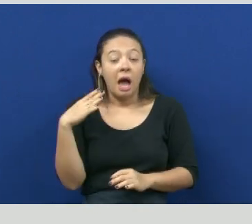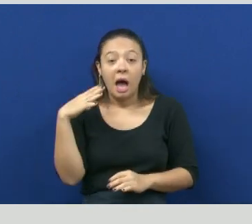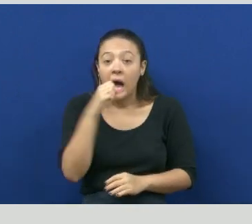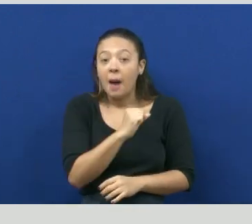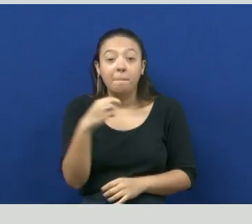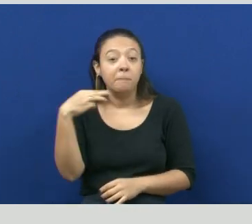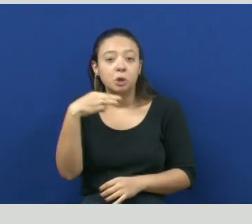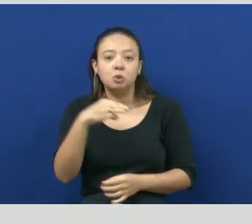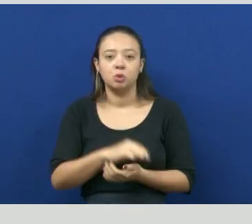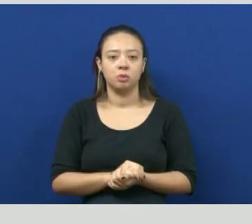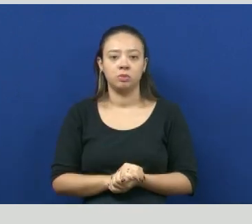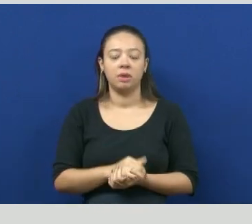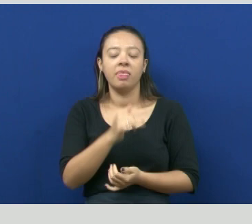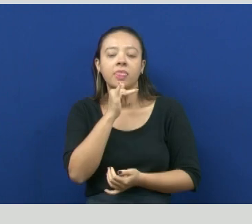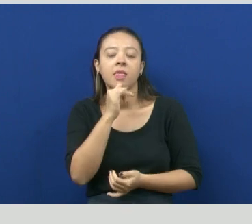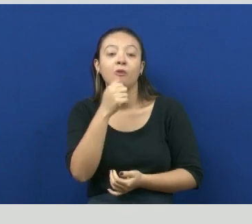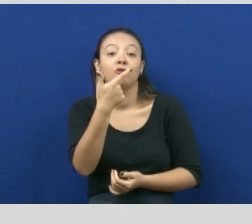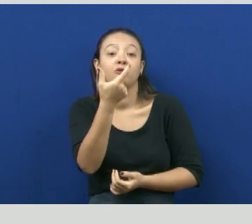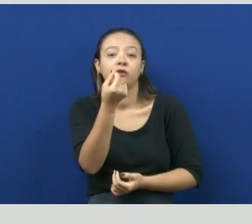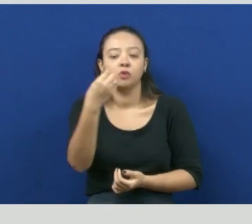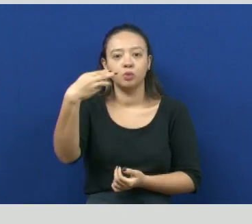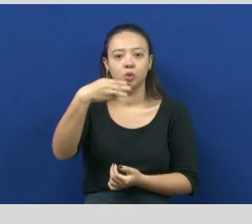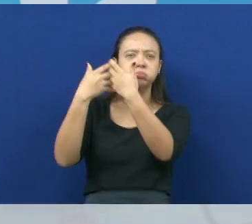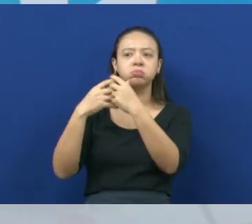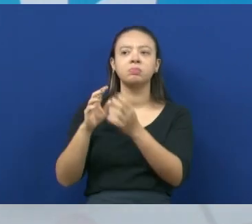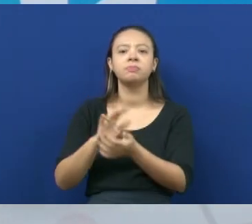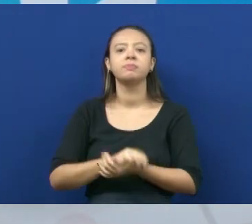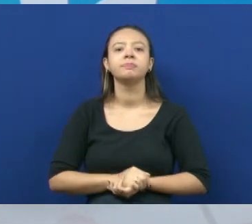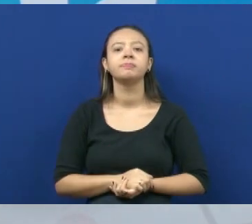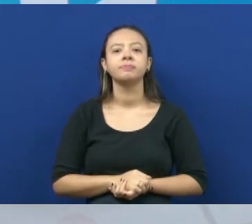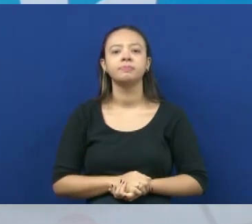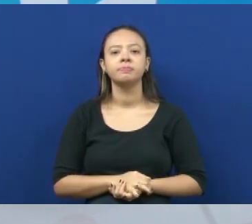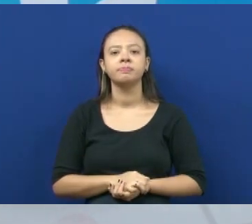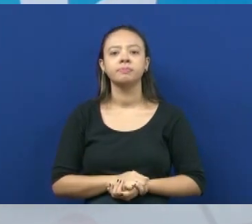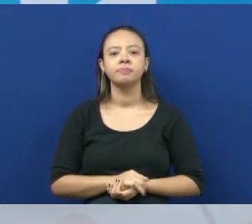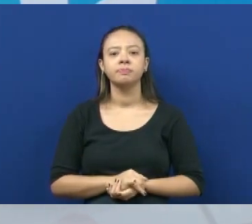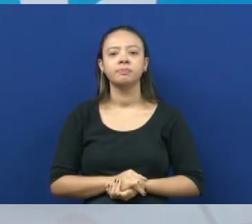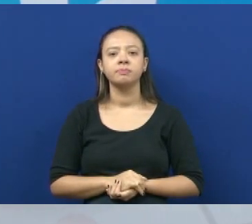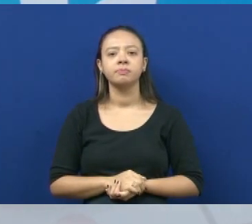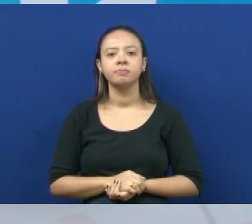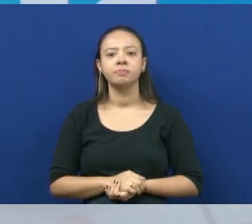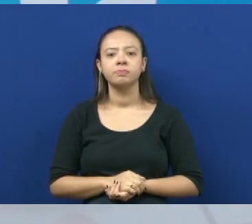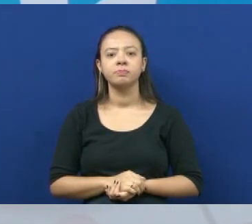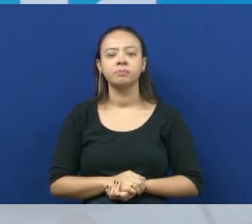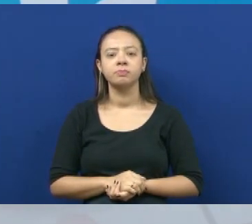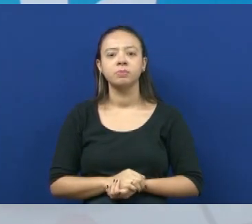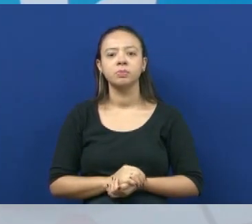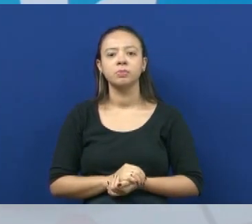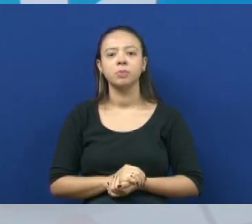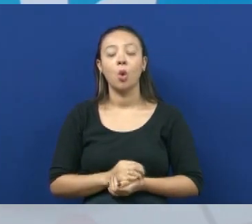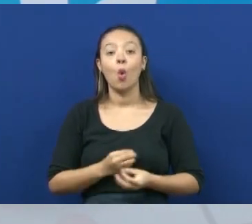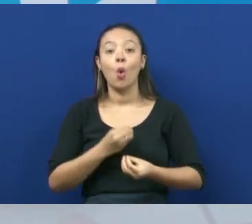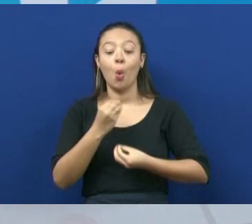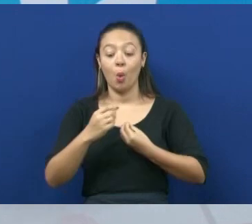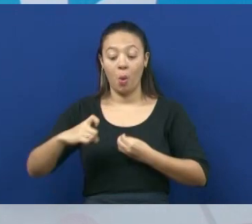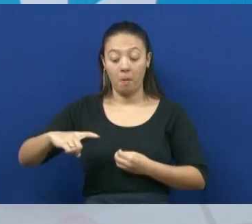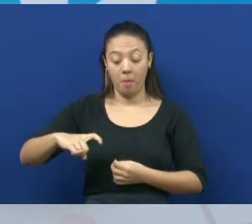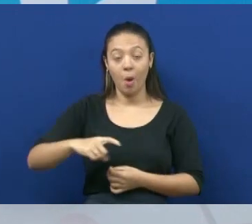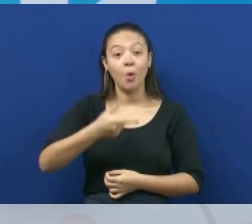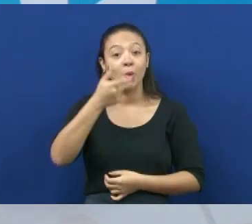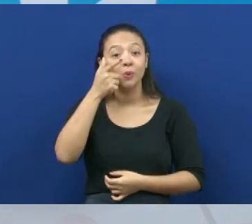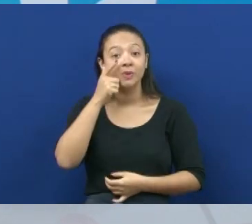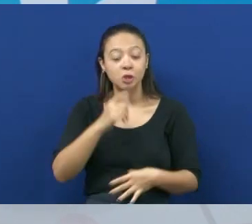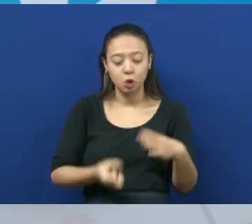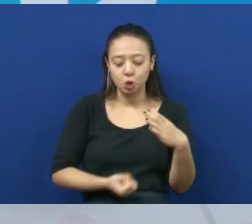20 minutos, nós vamos ter duas bactérias. Nós podemos imaginar a capacidade reprodutiva de uma bactéria